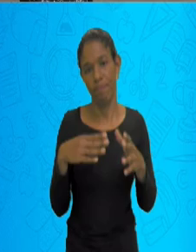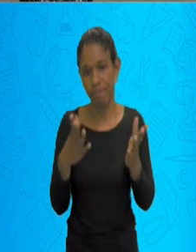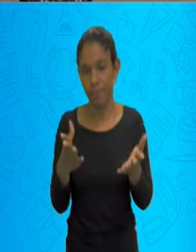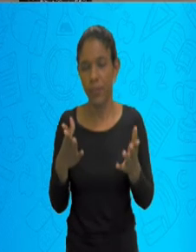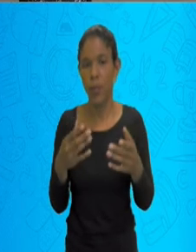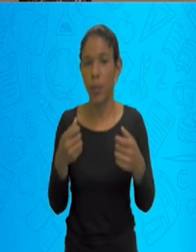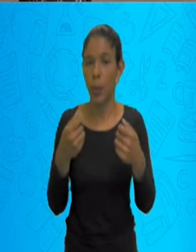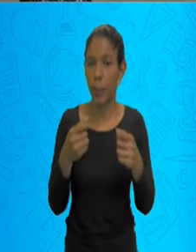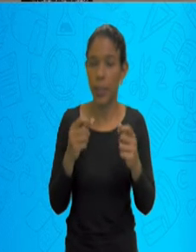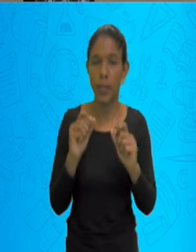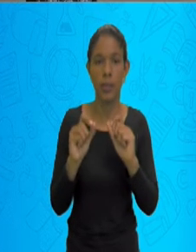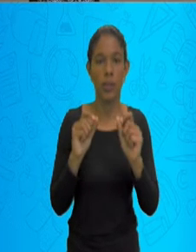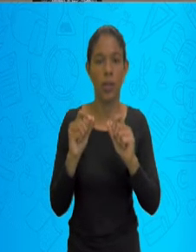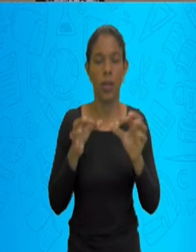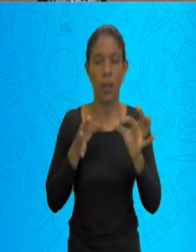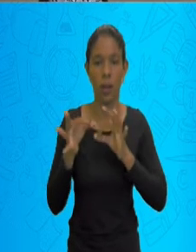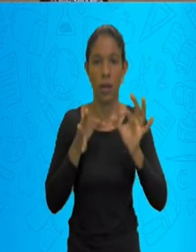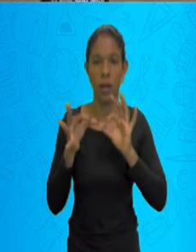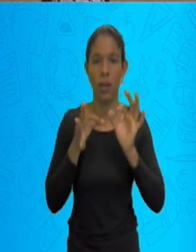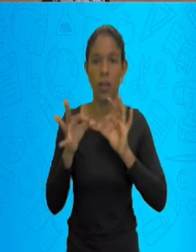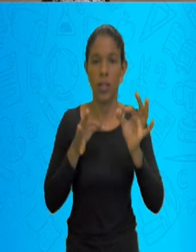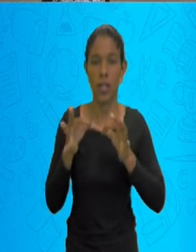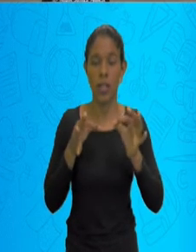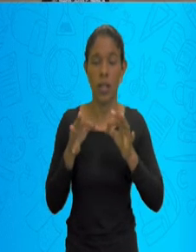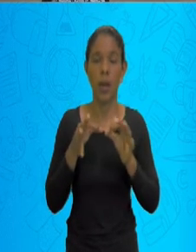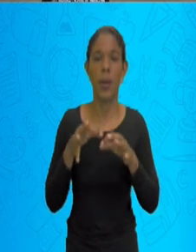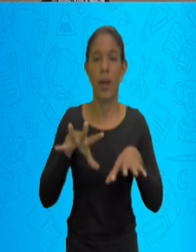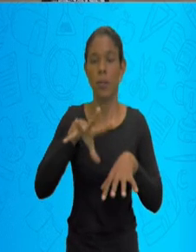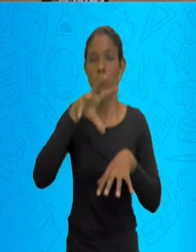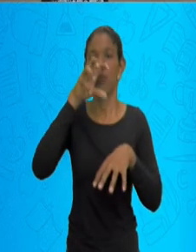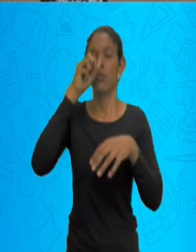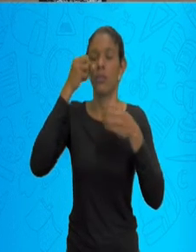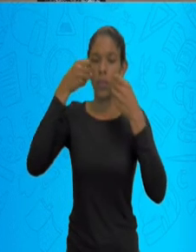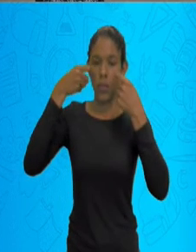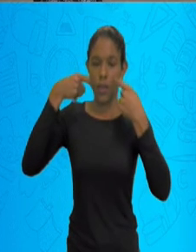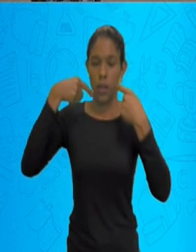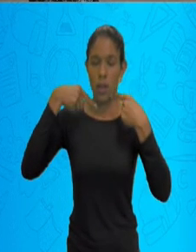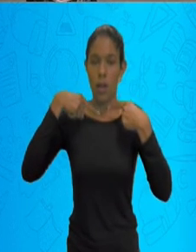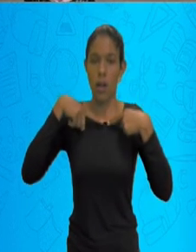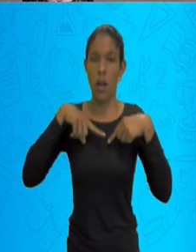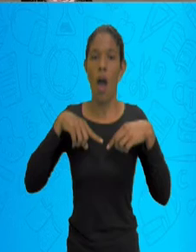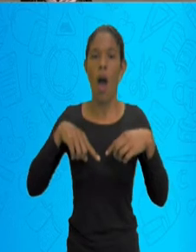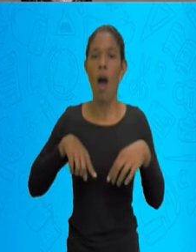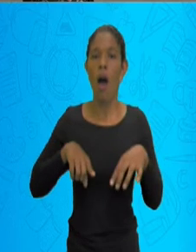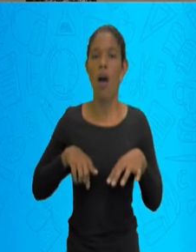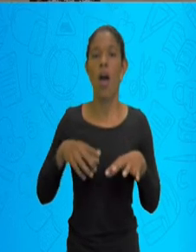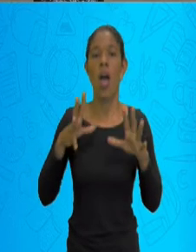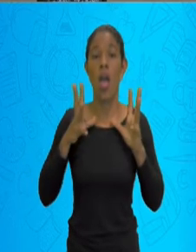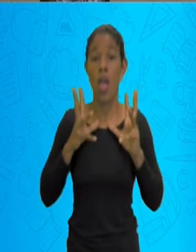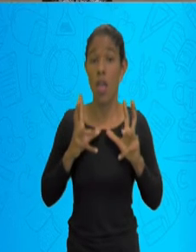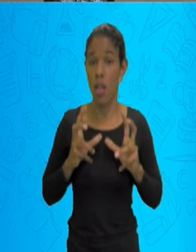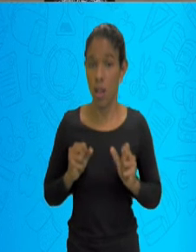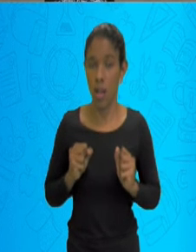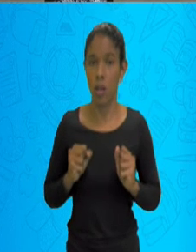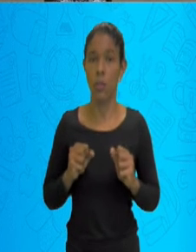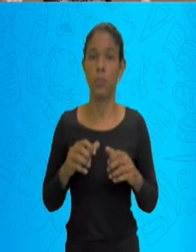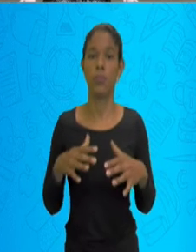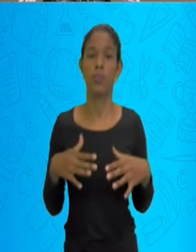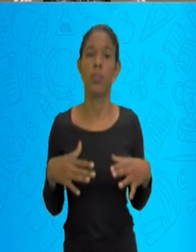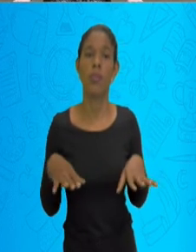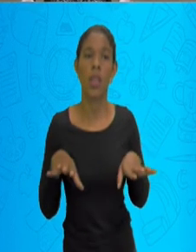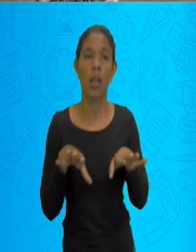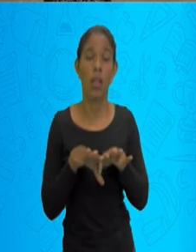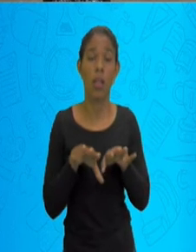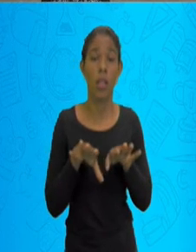das vias aéreas. Relaxamento de músculo, contração de músculo, volume de ar